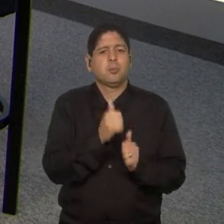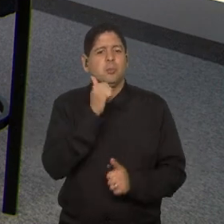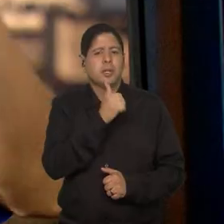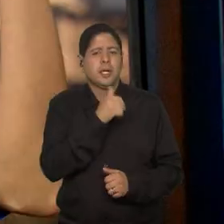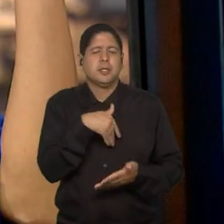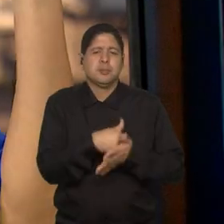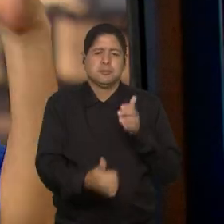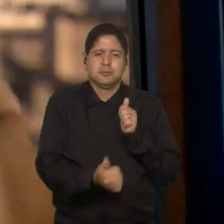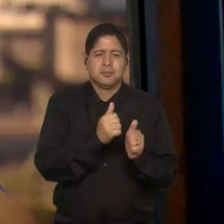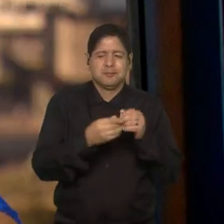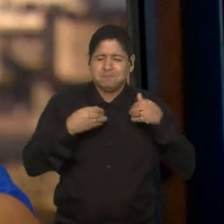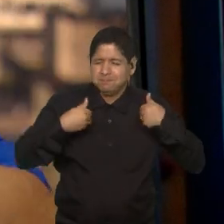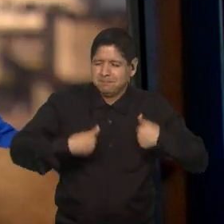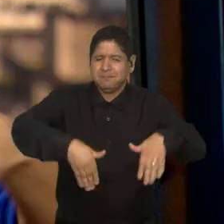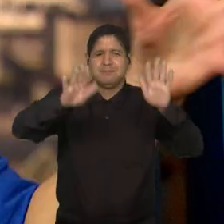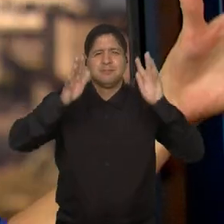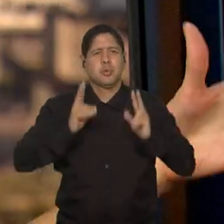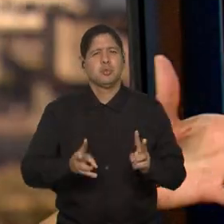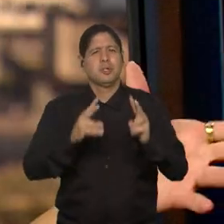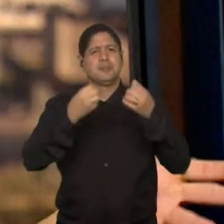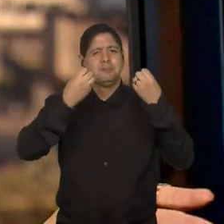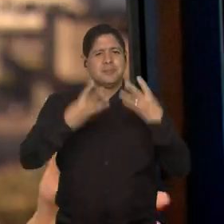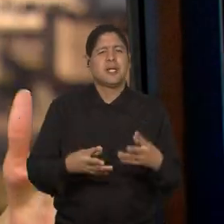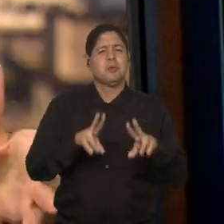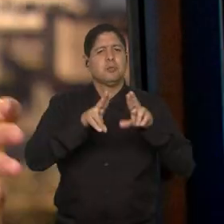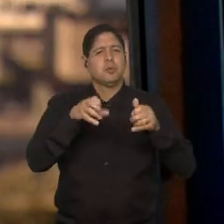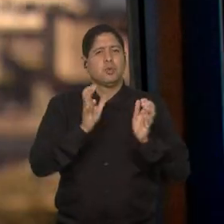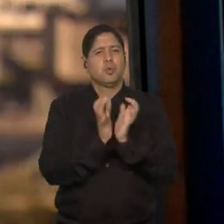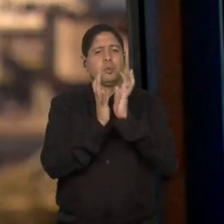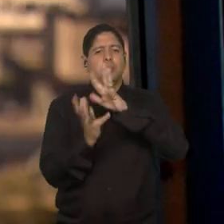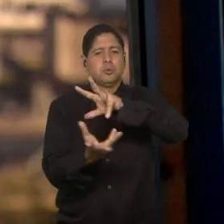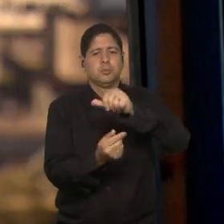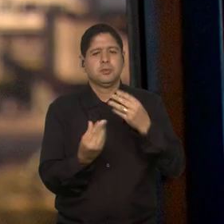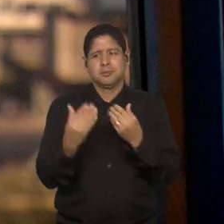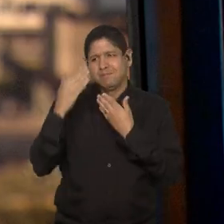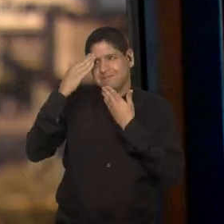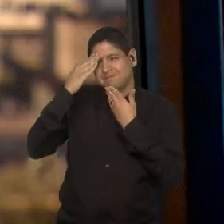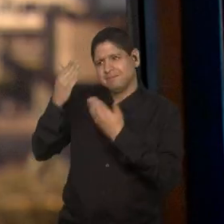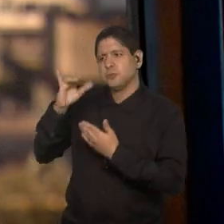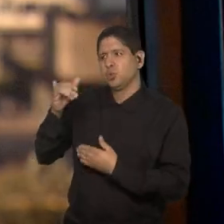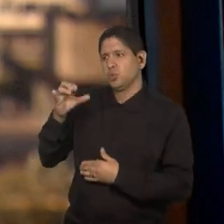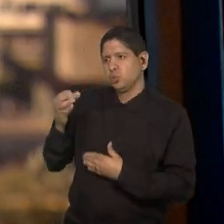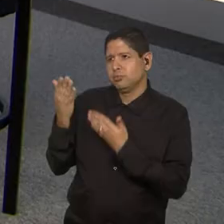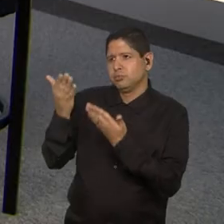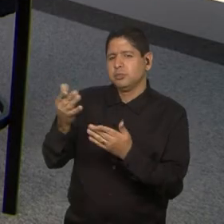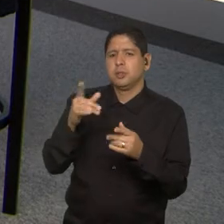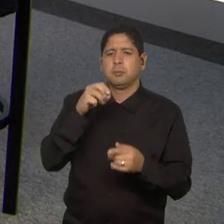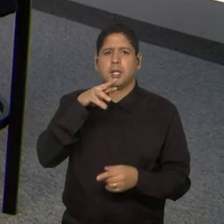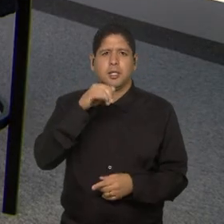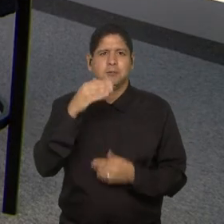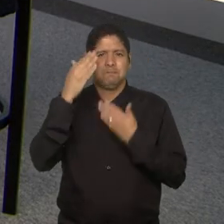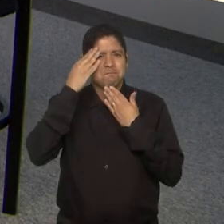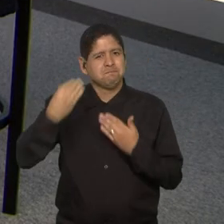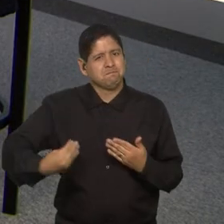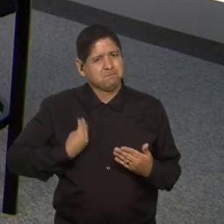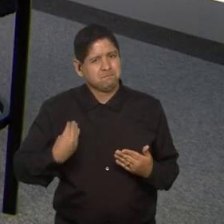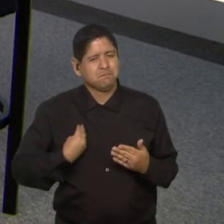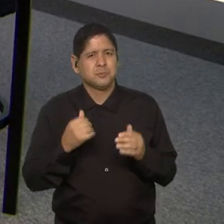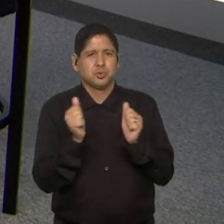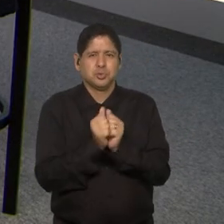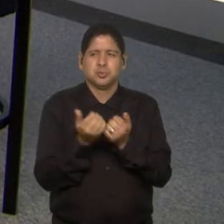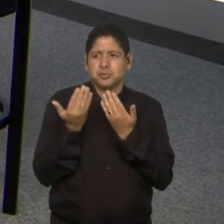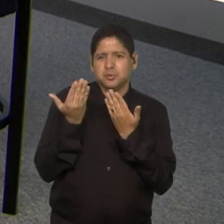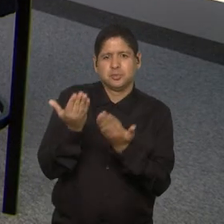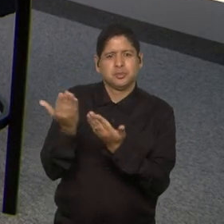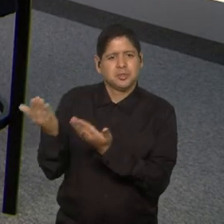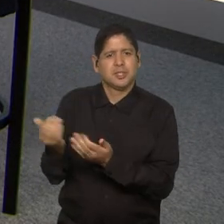e jogar isso para frente e falar de Copa do Mundo. Mais uma vez, eu agradeço a presença de vocês, a disponibilidade, Júlio. Disponibilidade